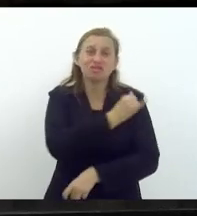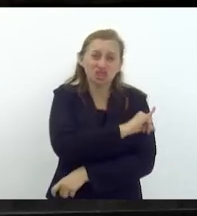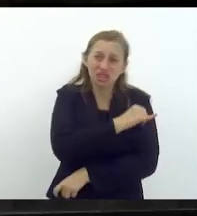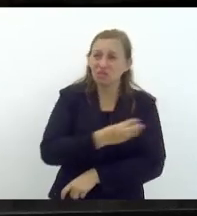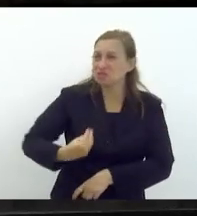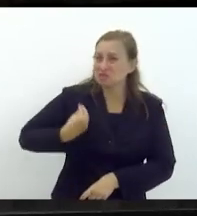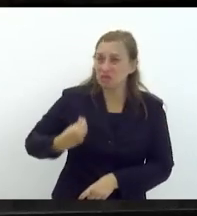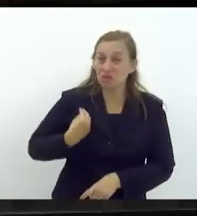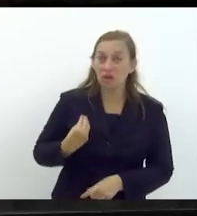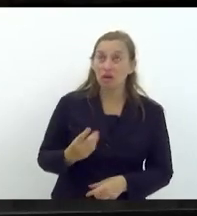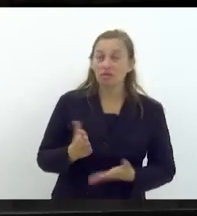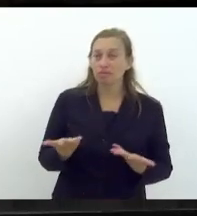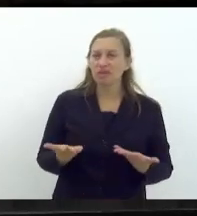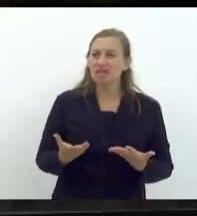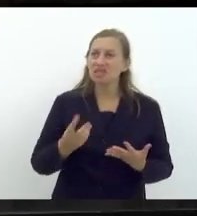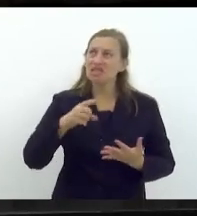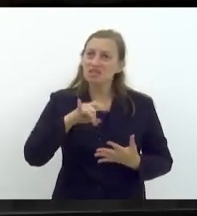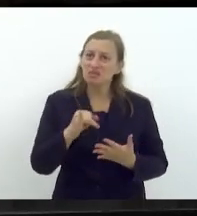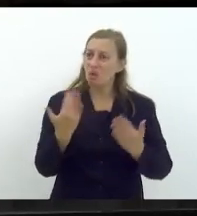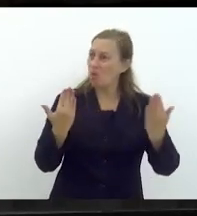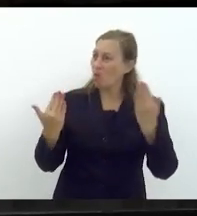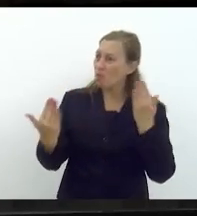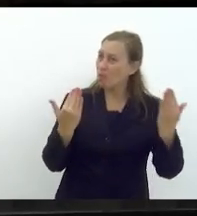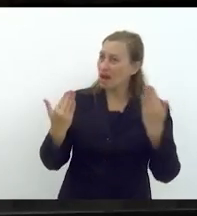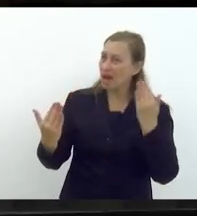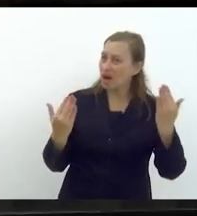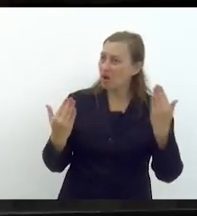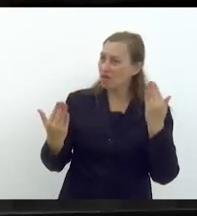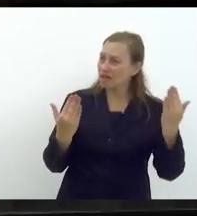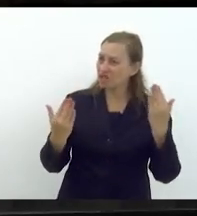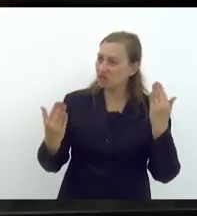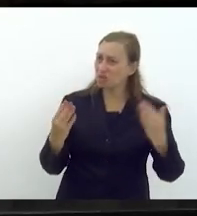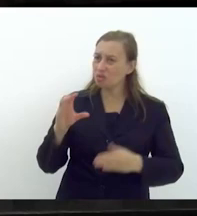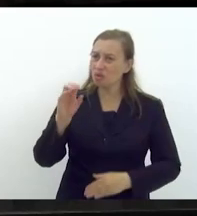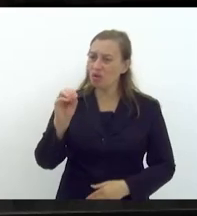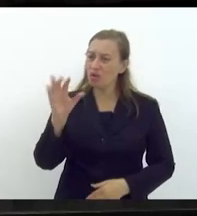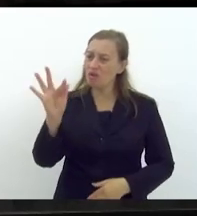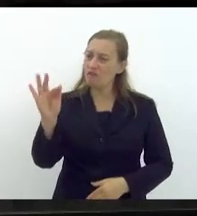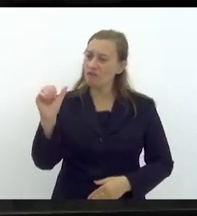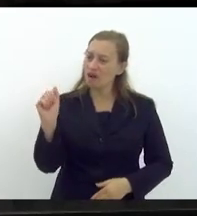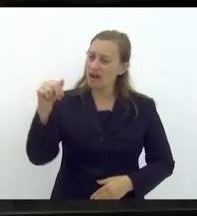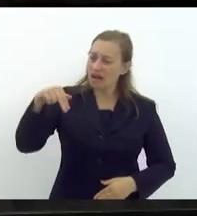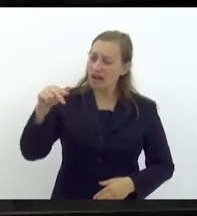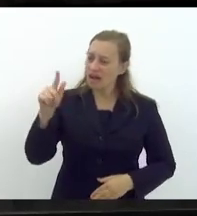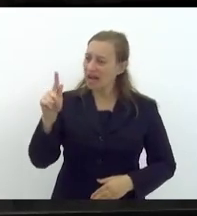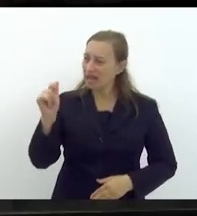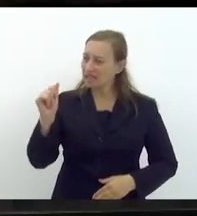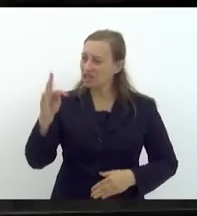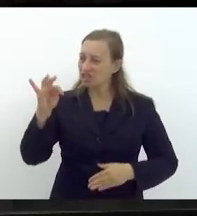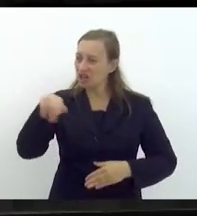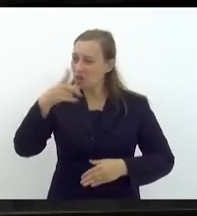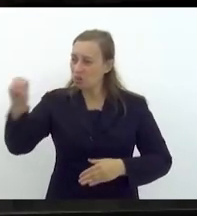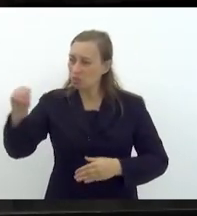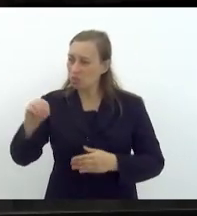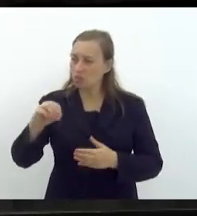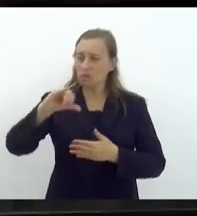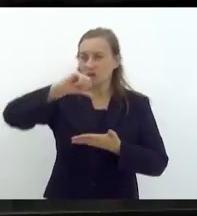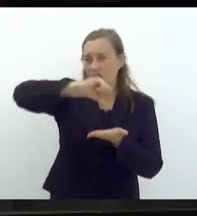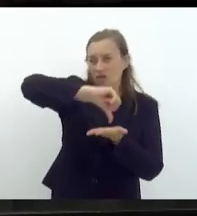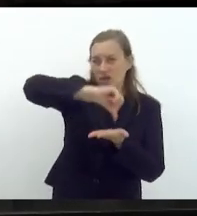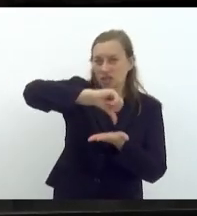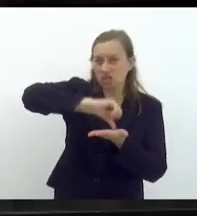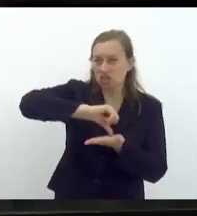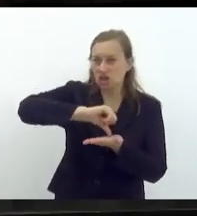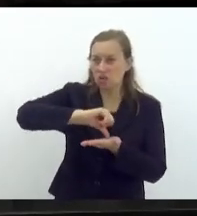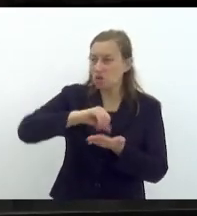Nem no Afeganistão consegue prender tantas armas, tantas armas, se prende no Rio de Janeiro. E